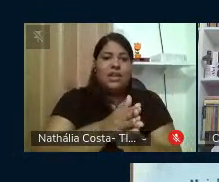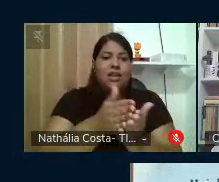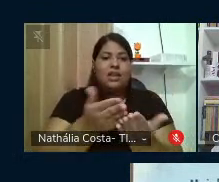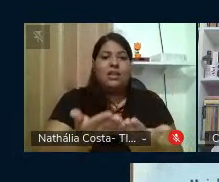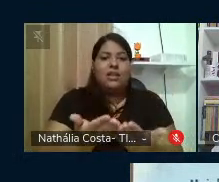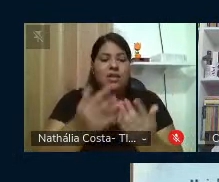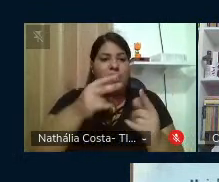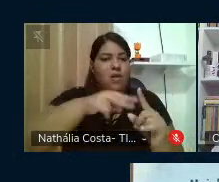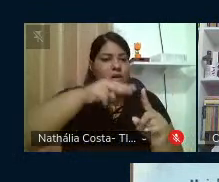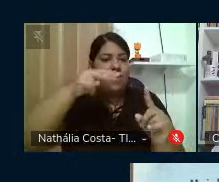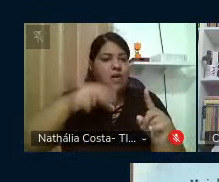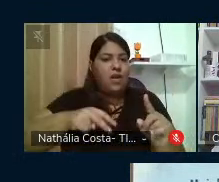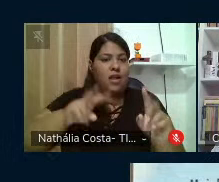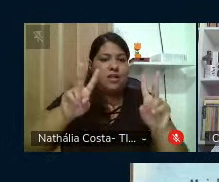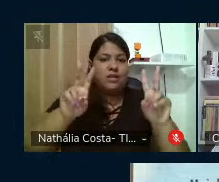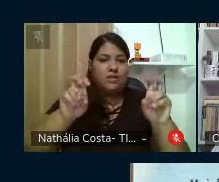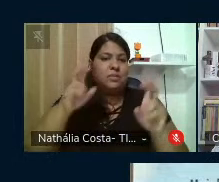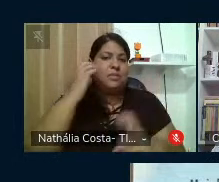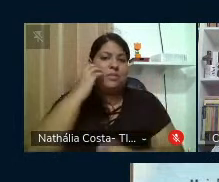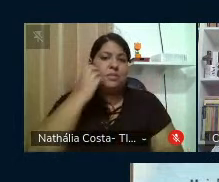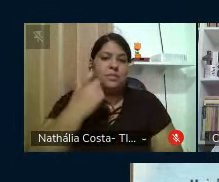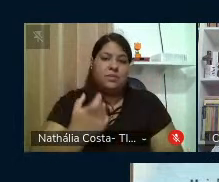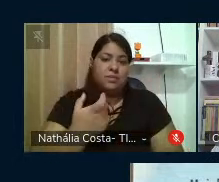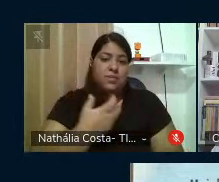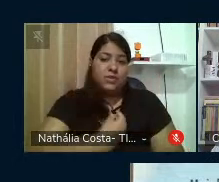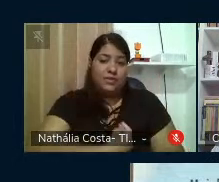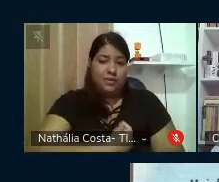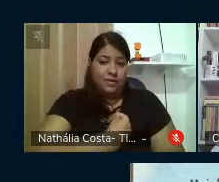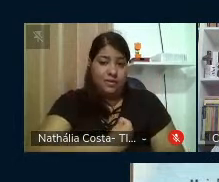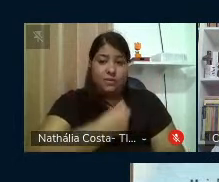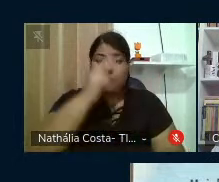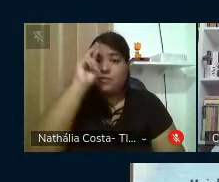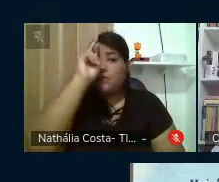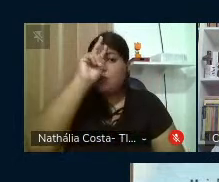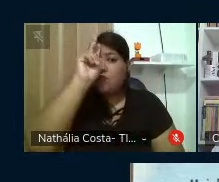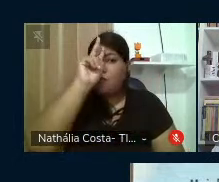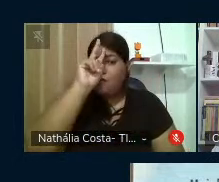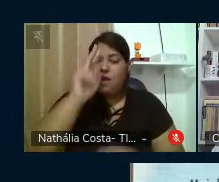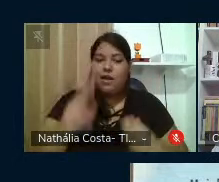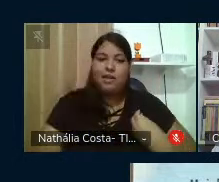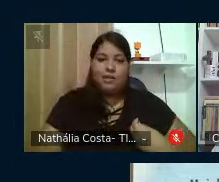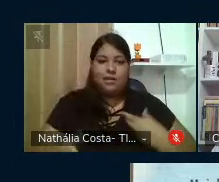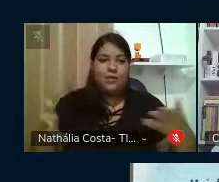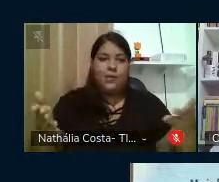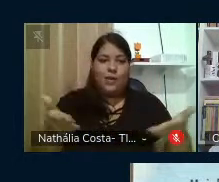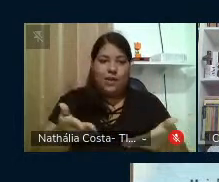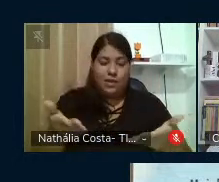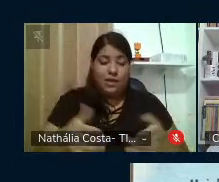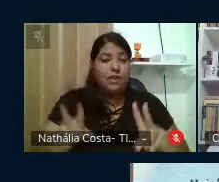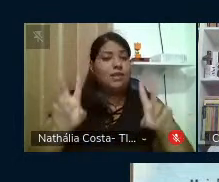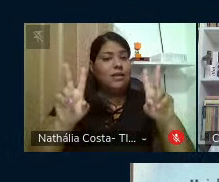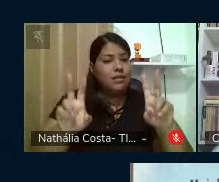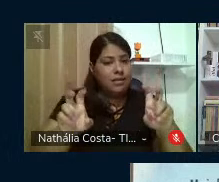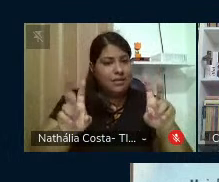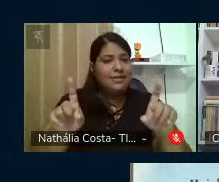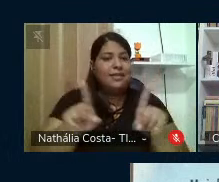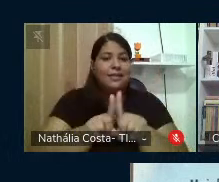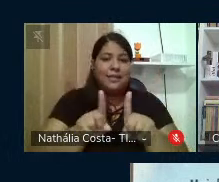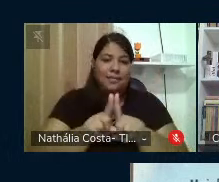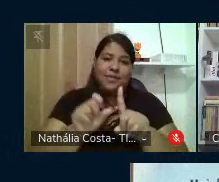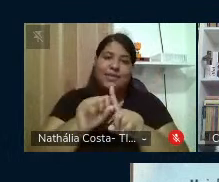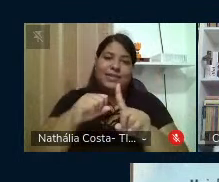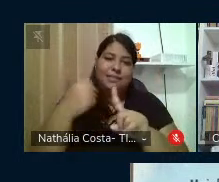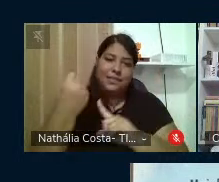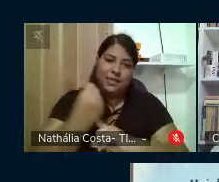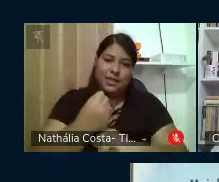Olhar sobre Paulo Freire, Vida, História e Atualidade. Tema, inclusive, do nosso seminário.